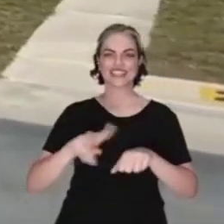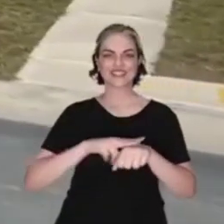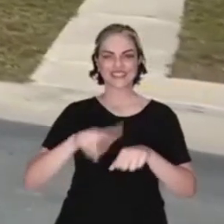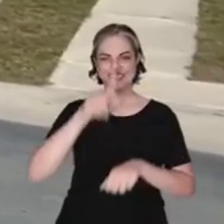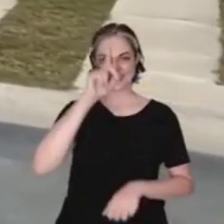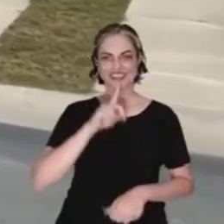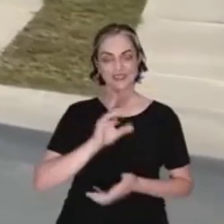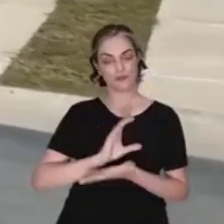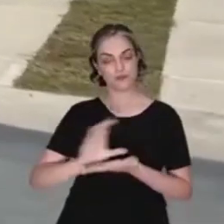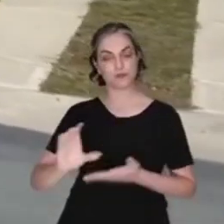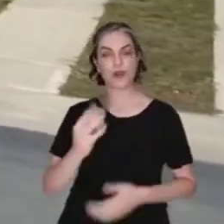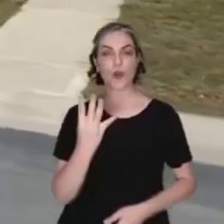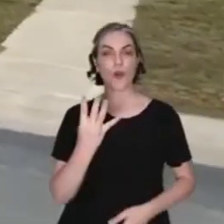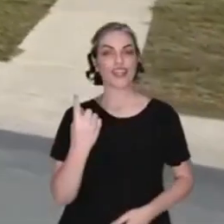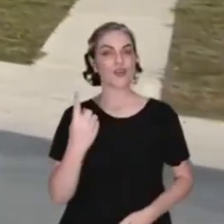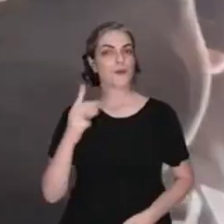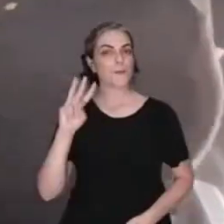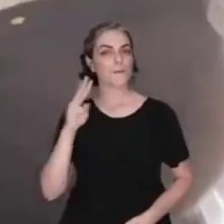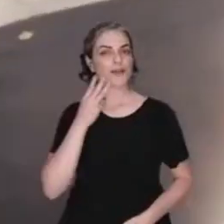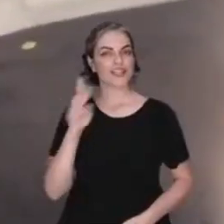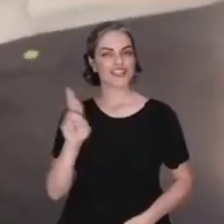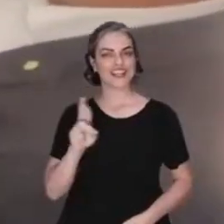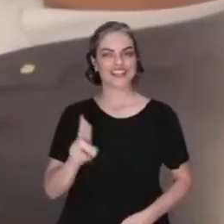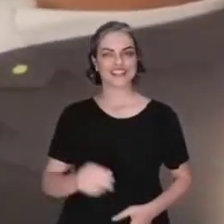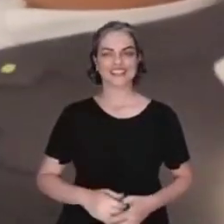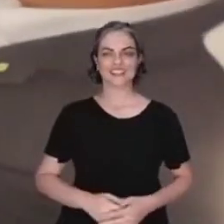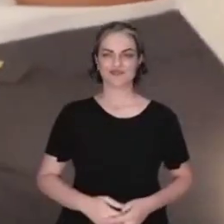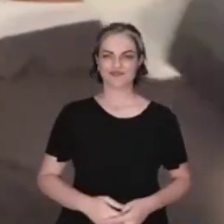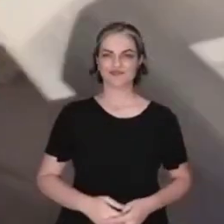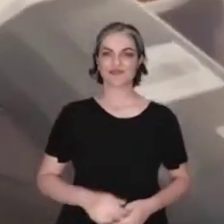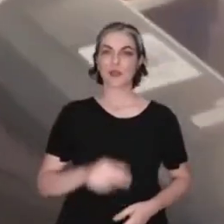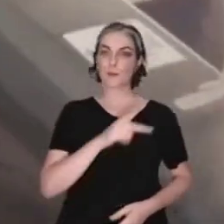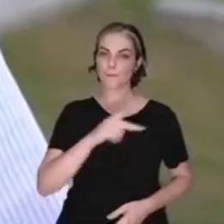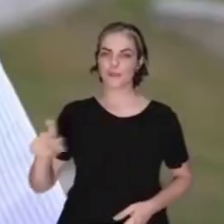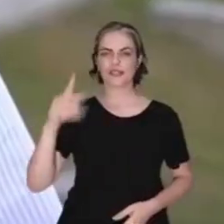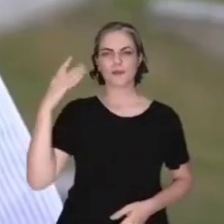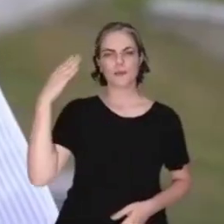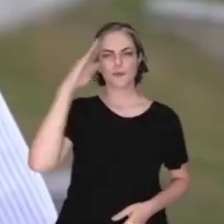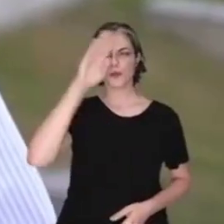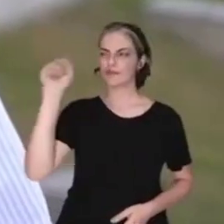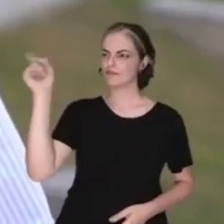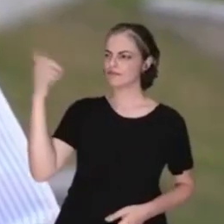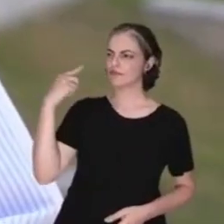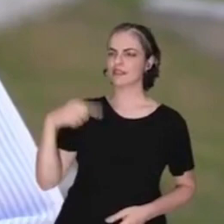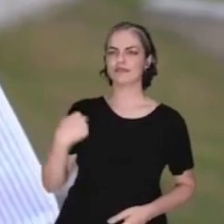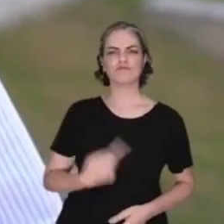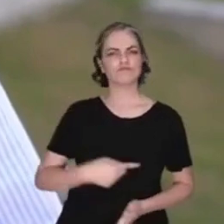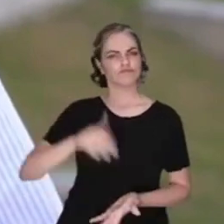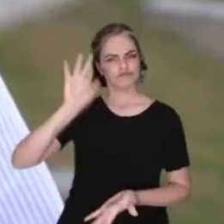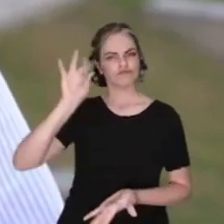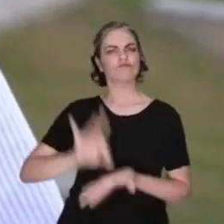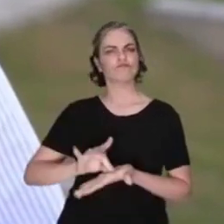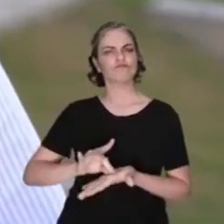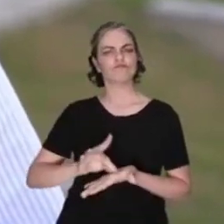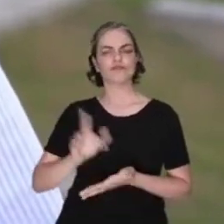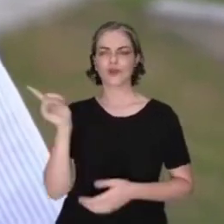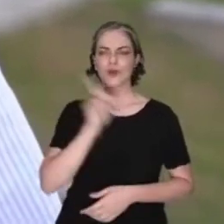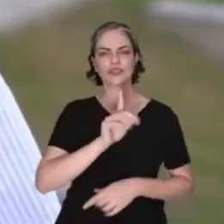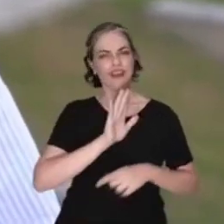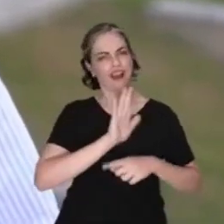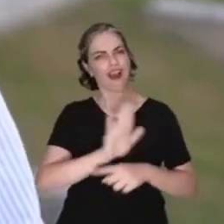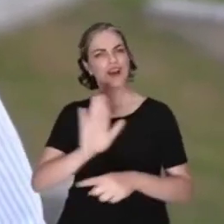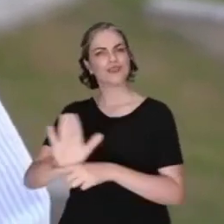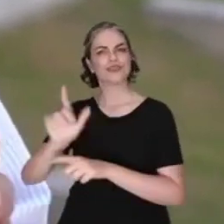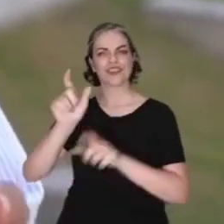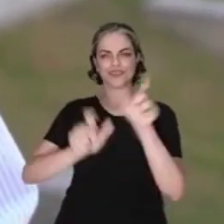investimento de 41 milhões de reais. E essa é orientação do presidente Bolsonaro, fazer com que, de forma concreta, nós tenhamos a